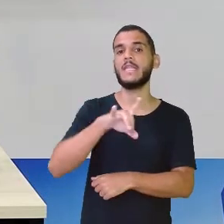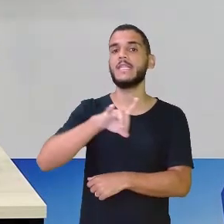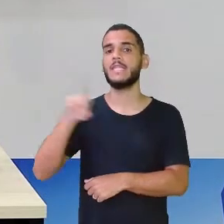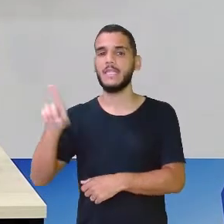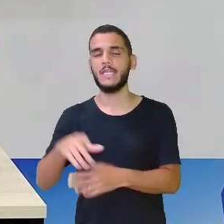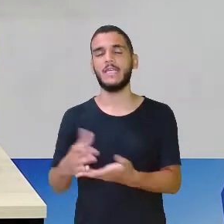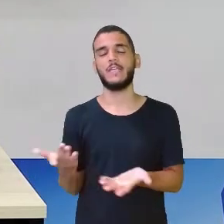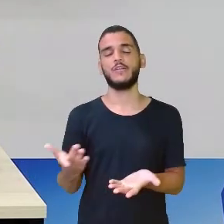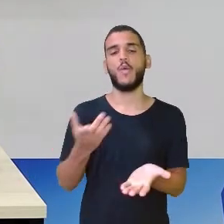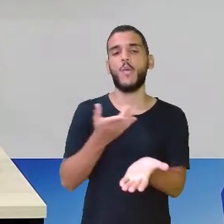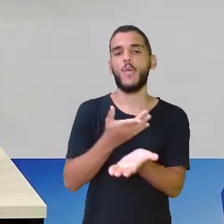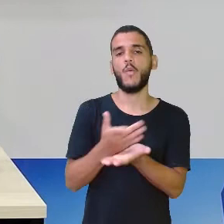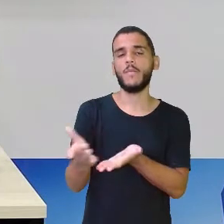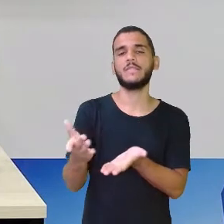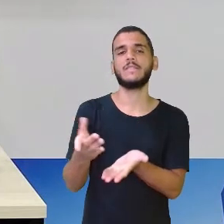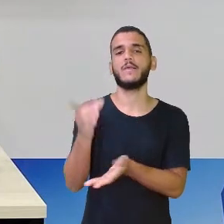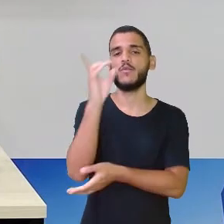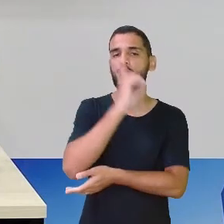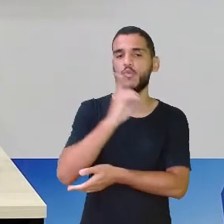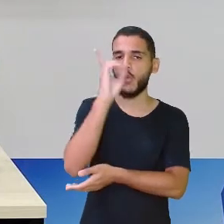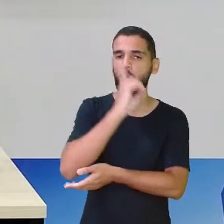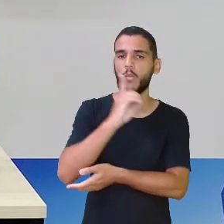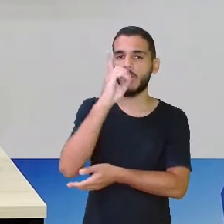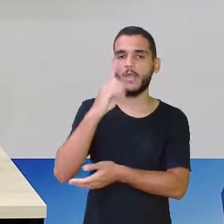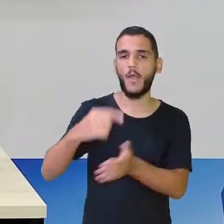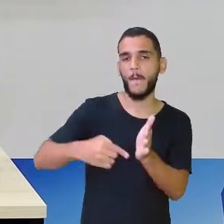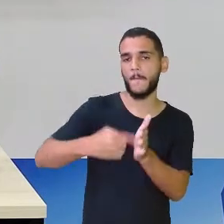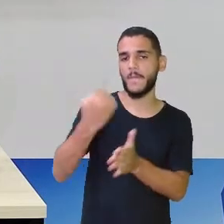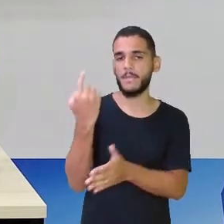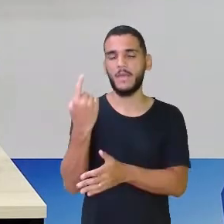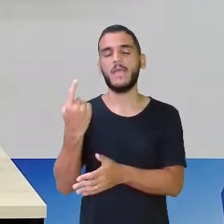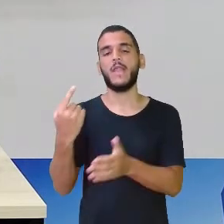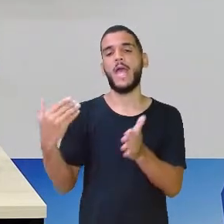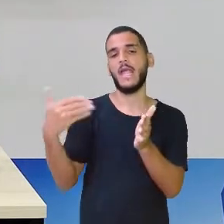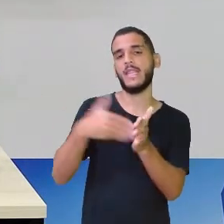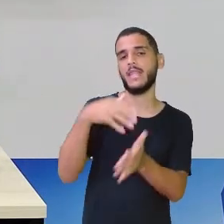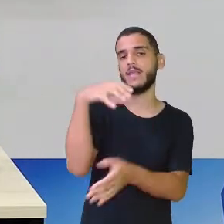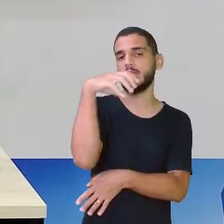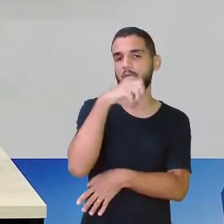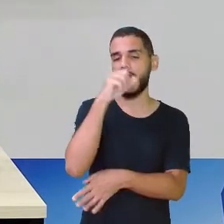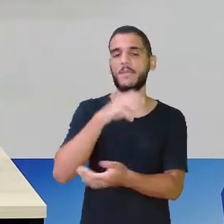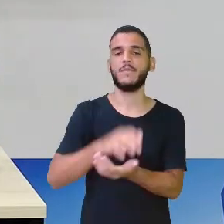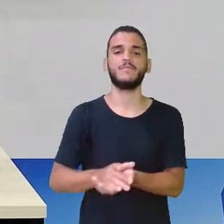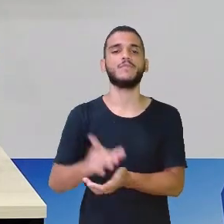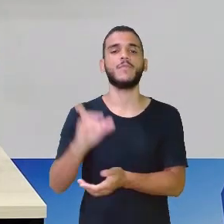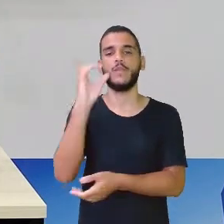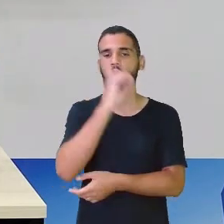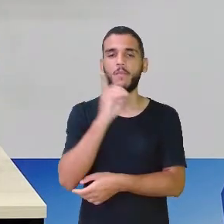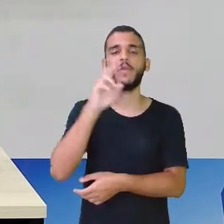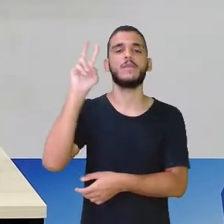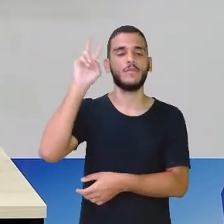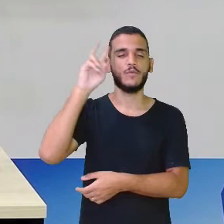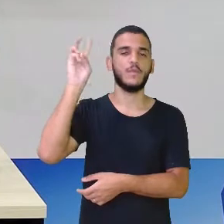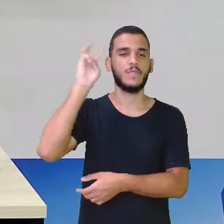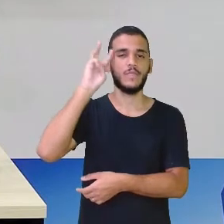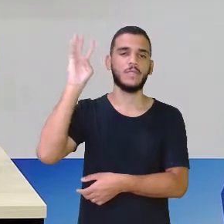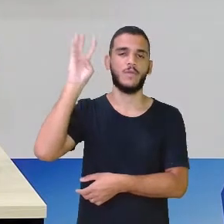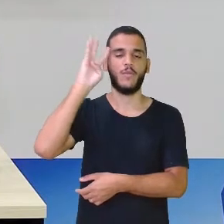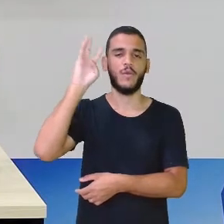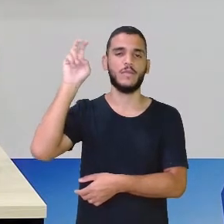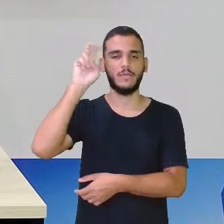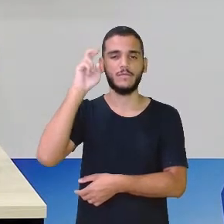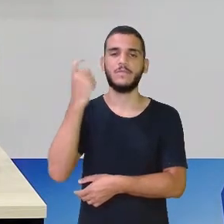Que é o primeiro dia da semana até o sábado. Então, domingo, segunda, terça, quarta, quinta, sexta,